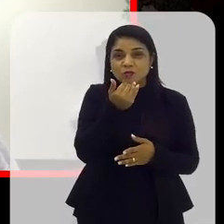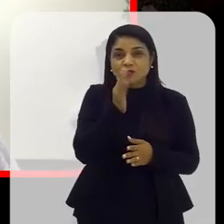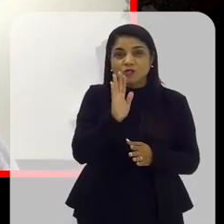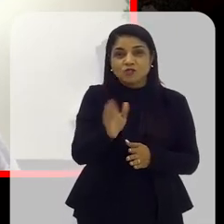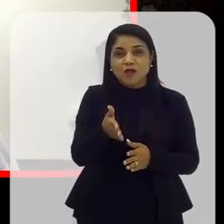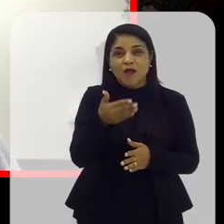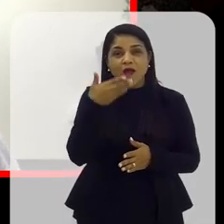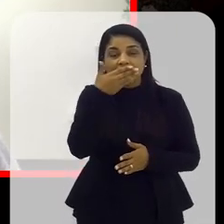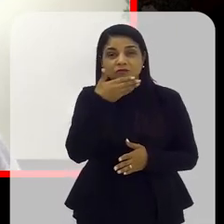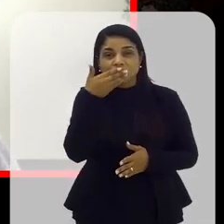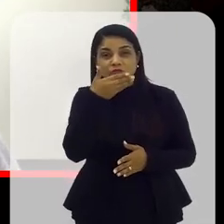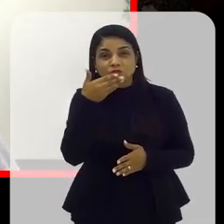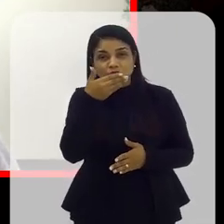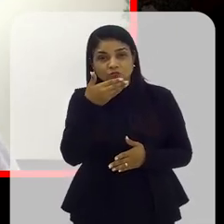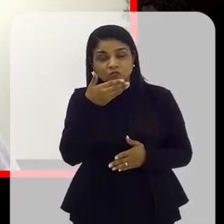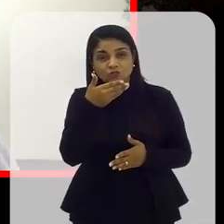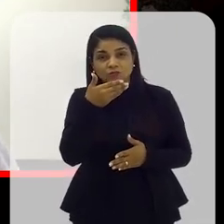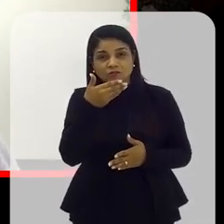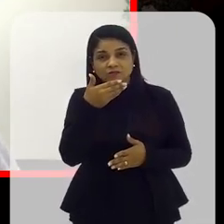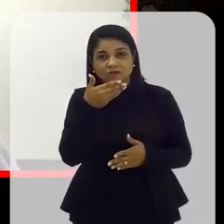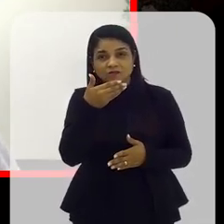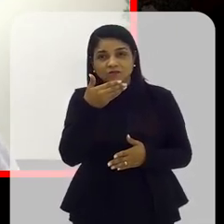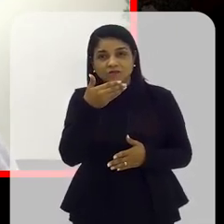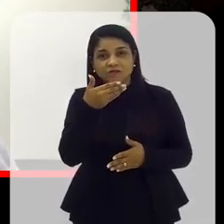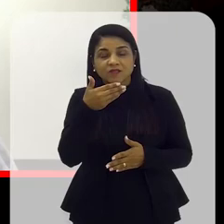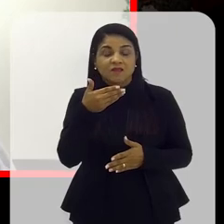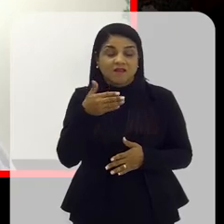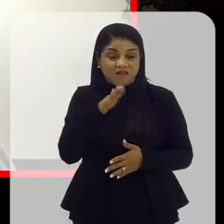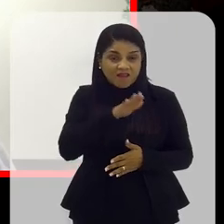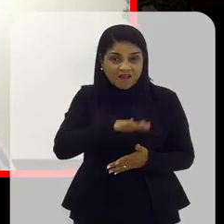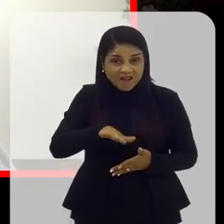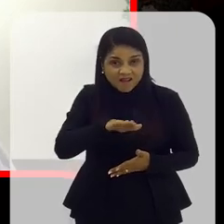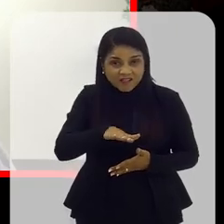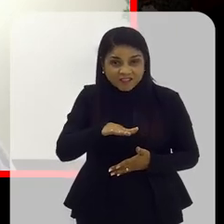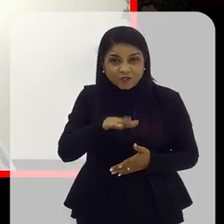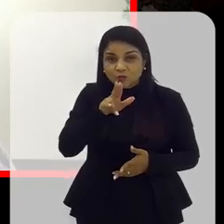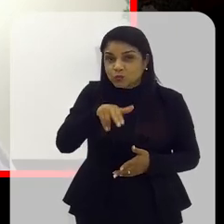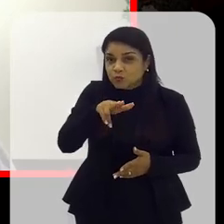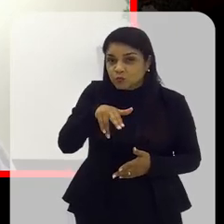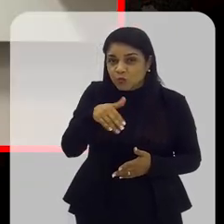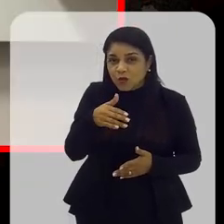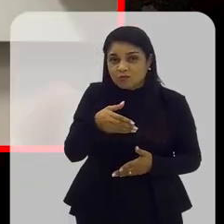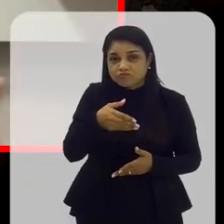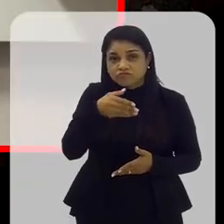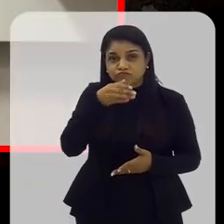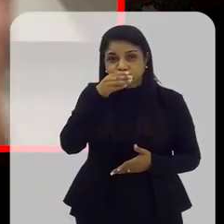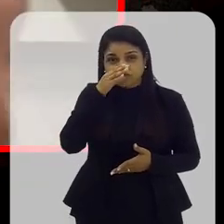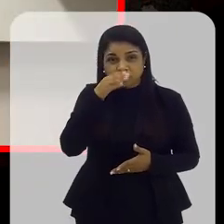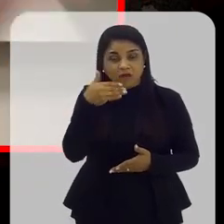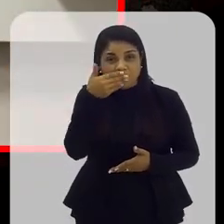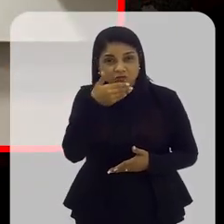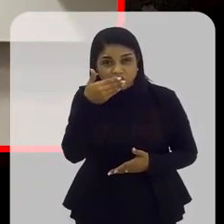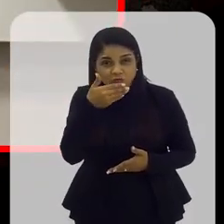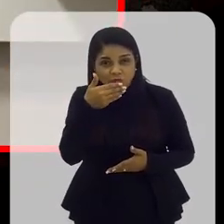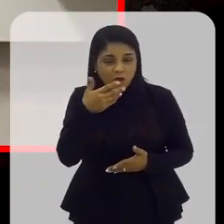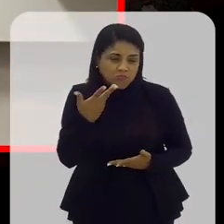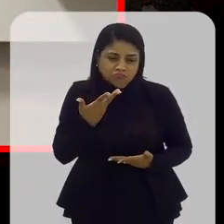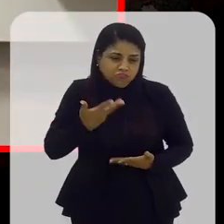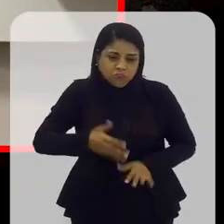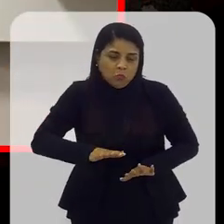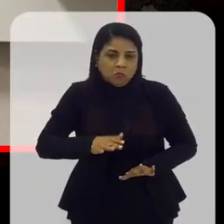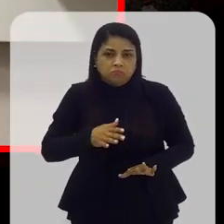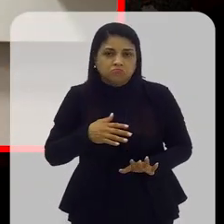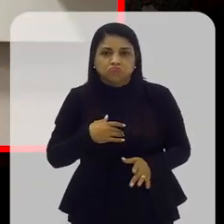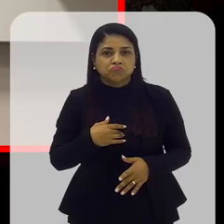e aí já começar a ter contato com o açúcar. E a criança que nunca comeu açúcar, ela não tem vontade de comer